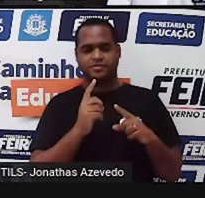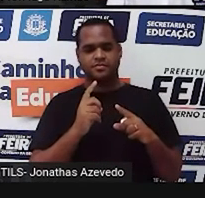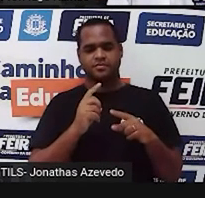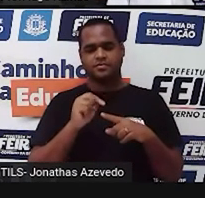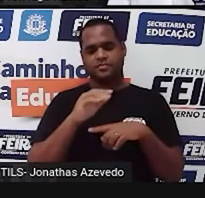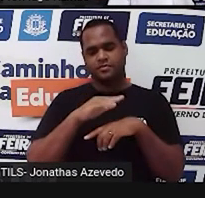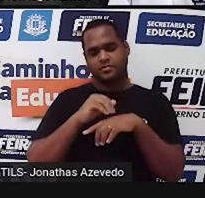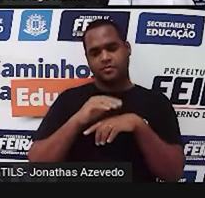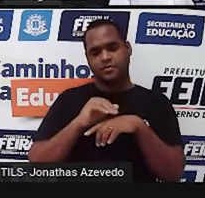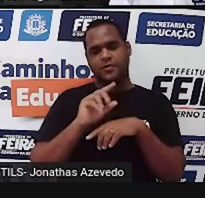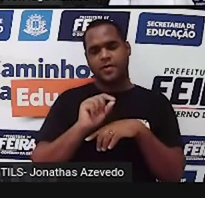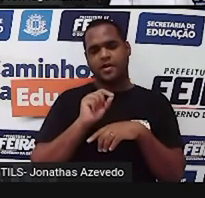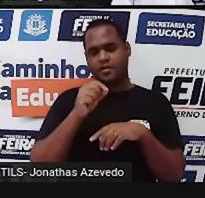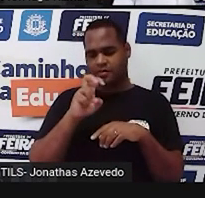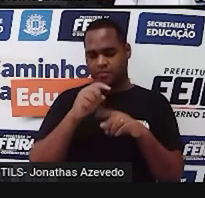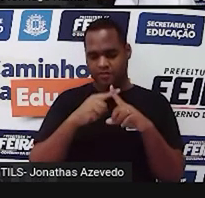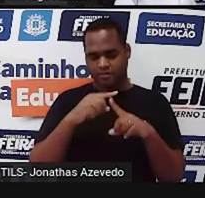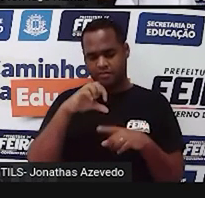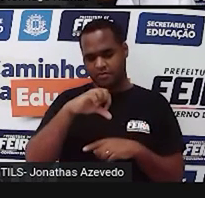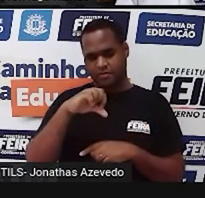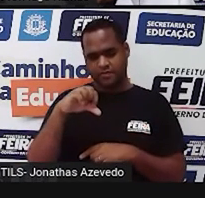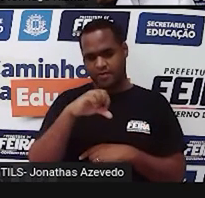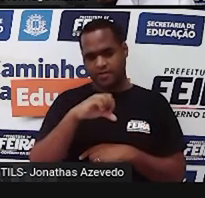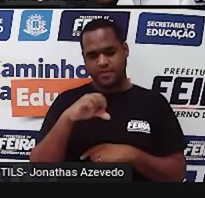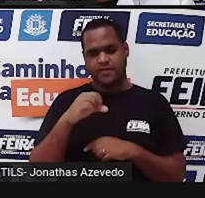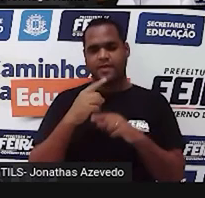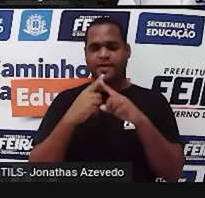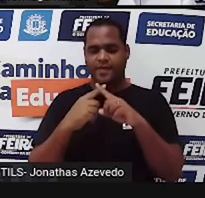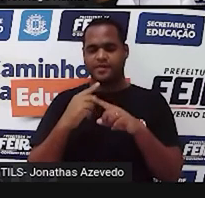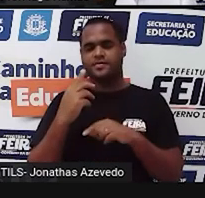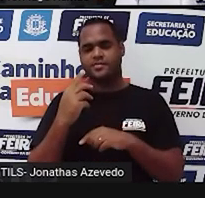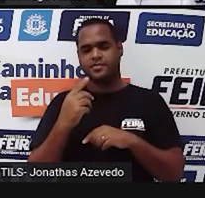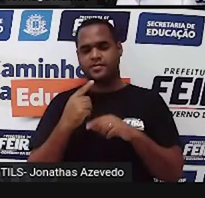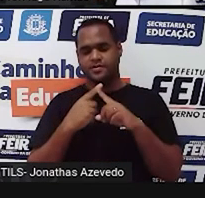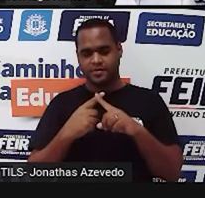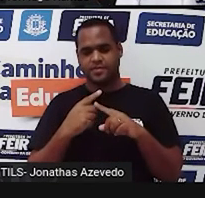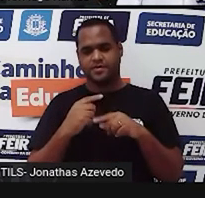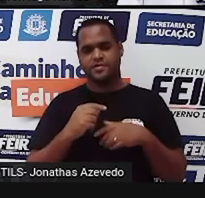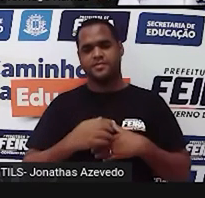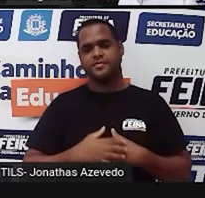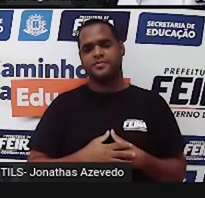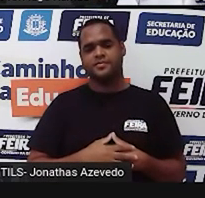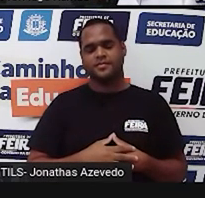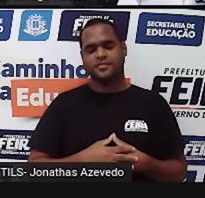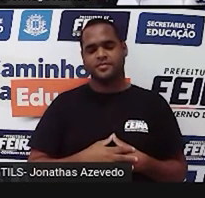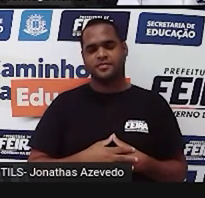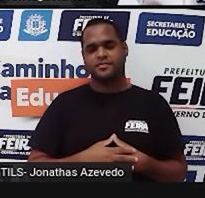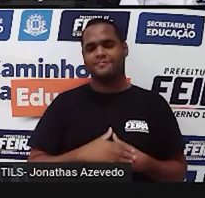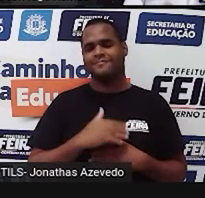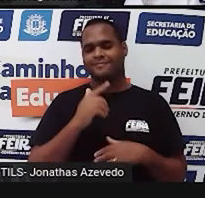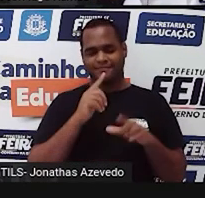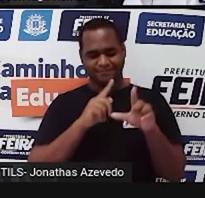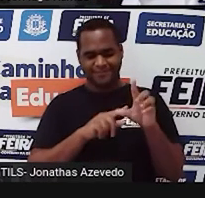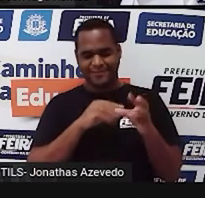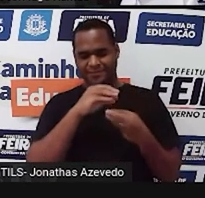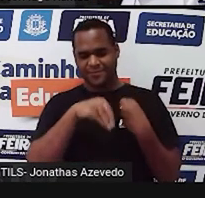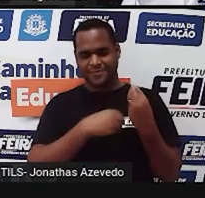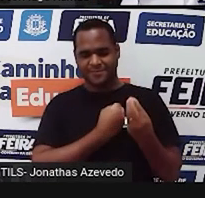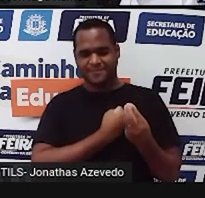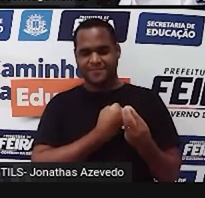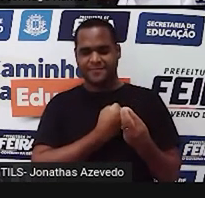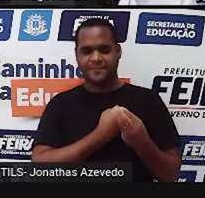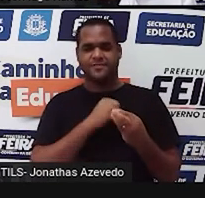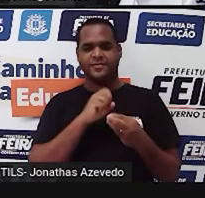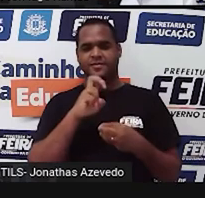vai ser R$5,99 vezes X. Tá? Que, na álgebra, R$5,99